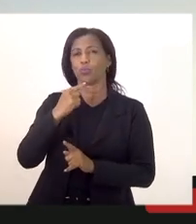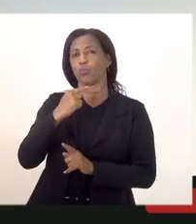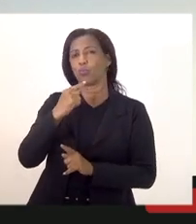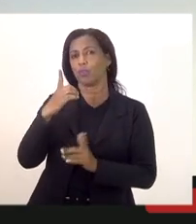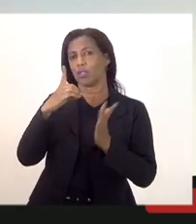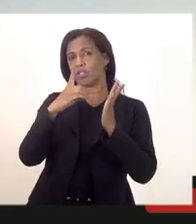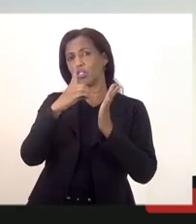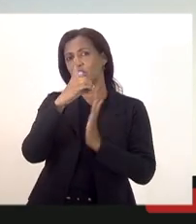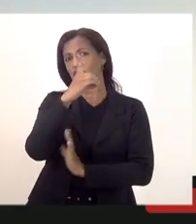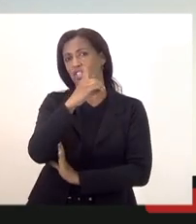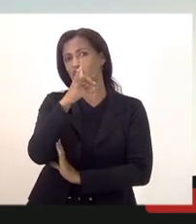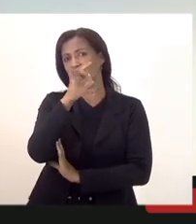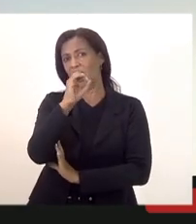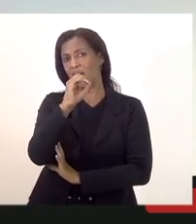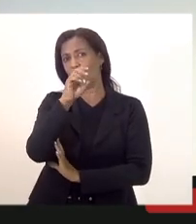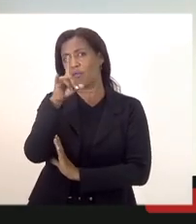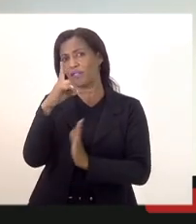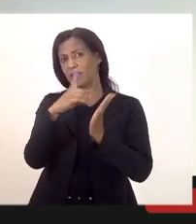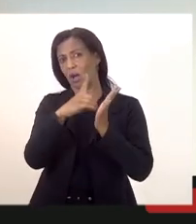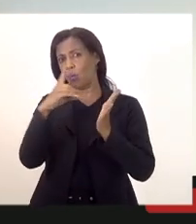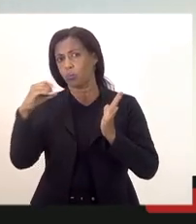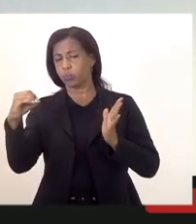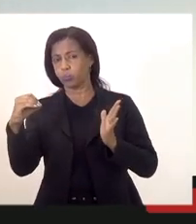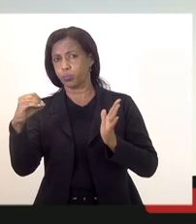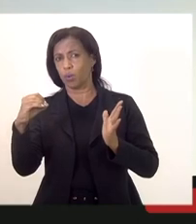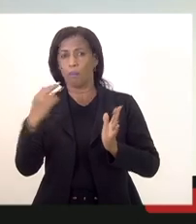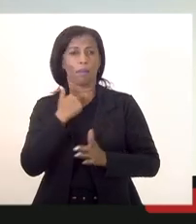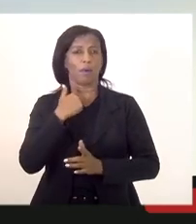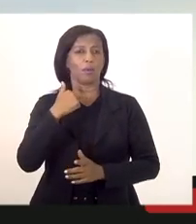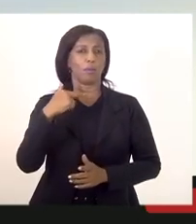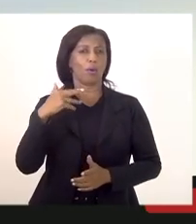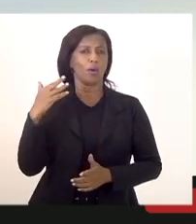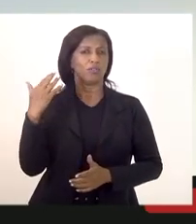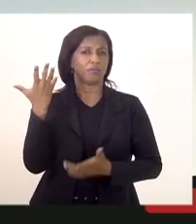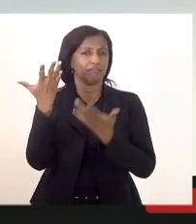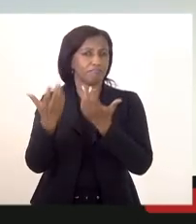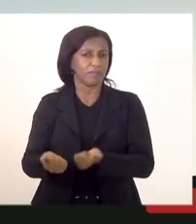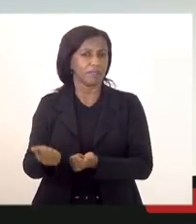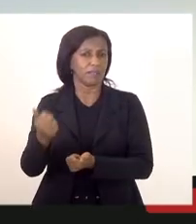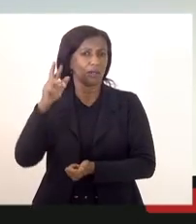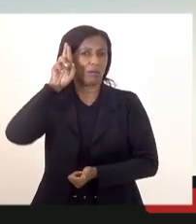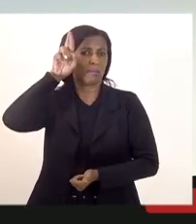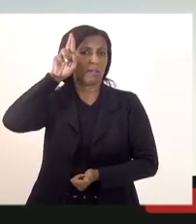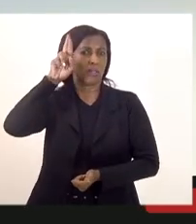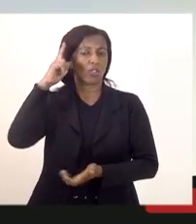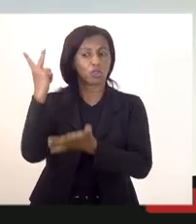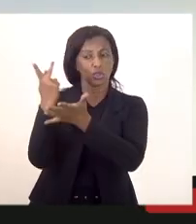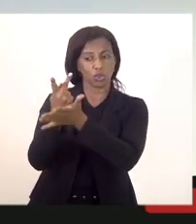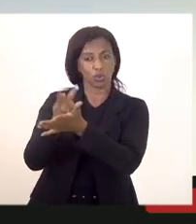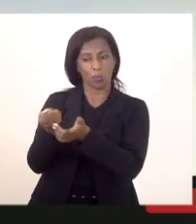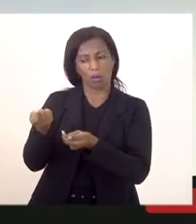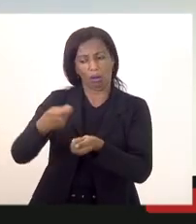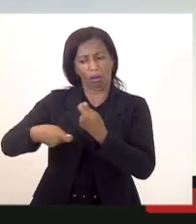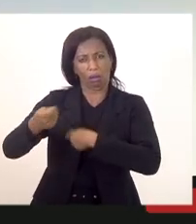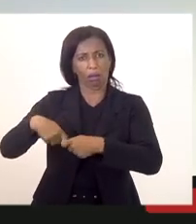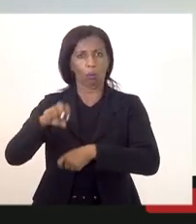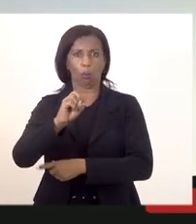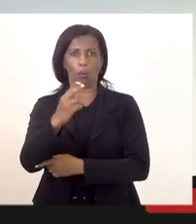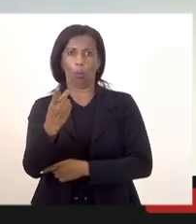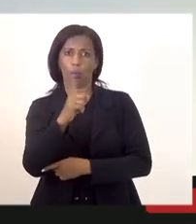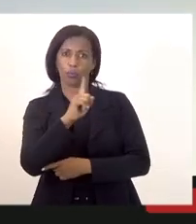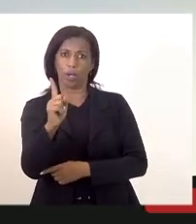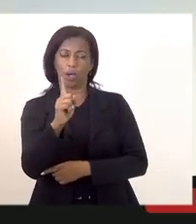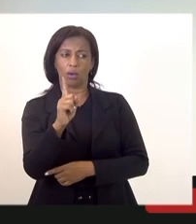também que a gente não pode assumir uma responsabilidade de um erro administrativo ou não de deixar 11